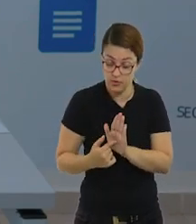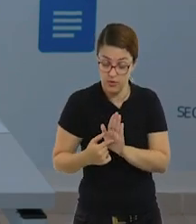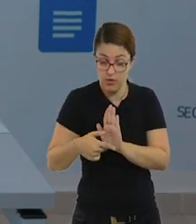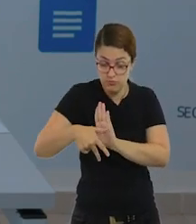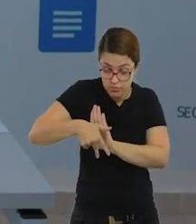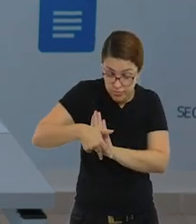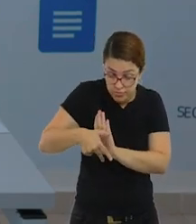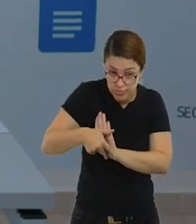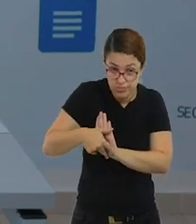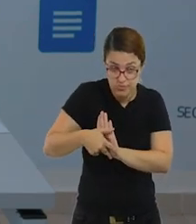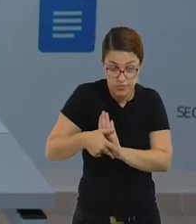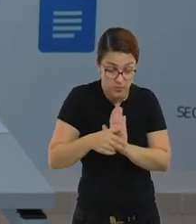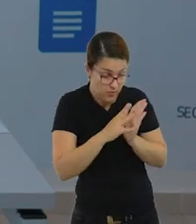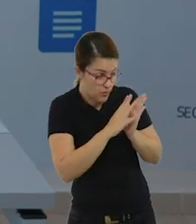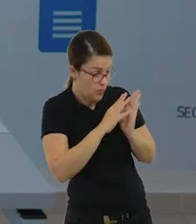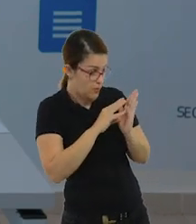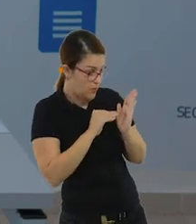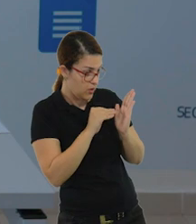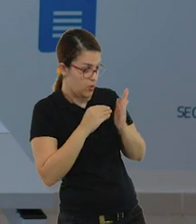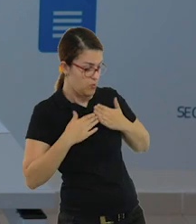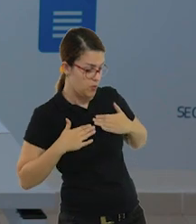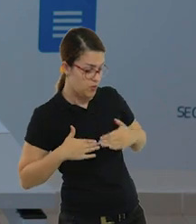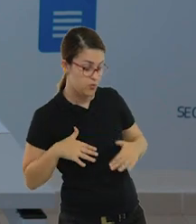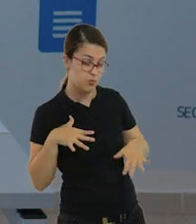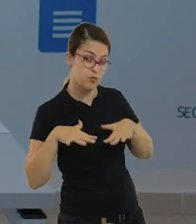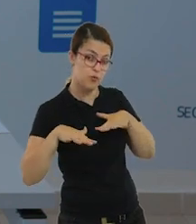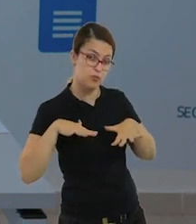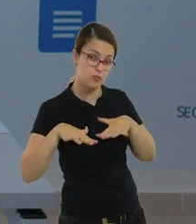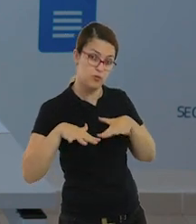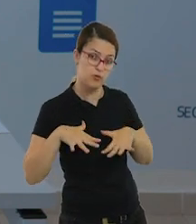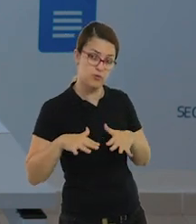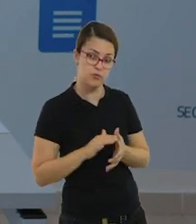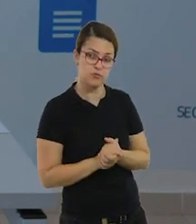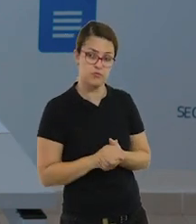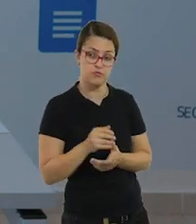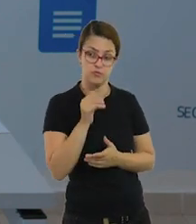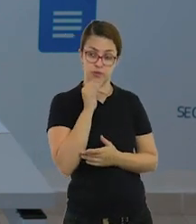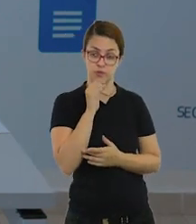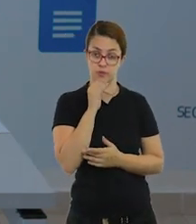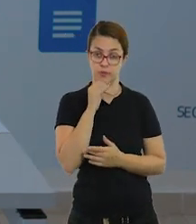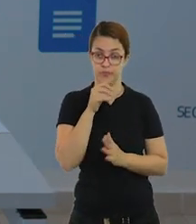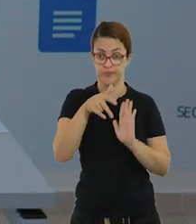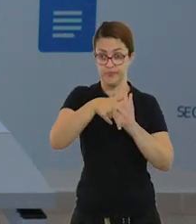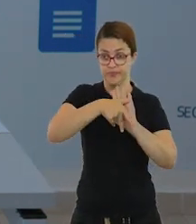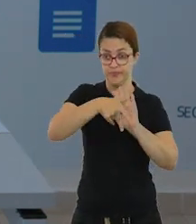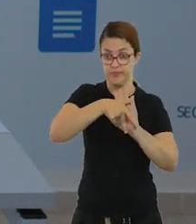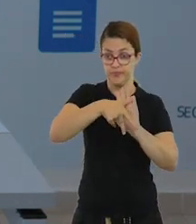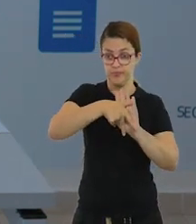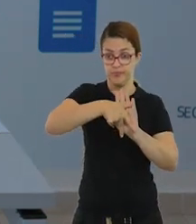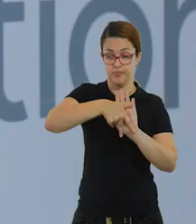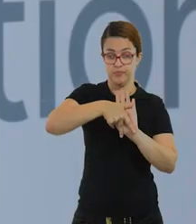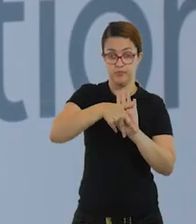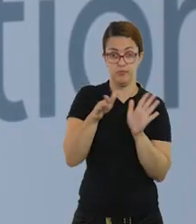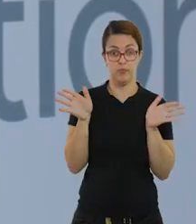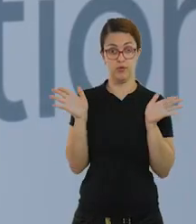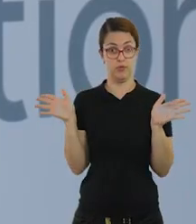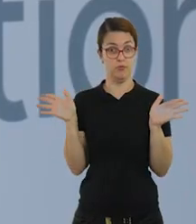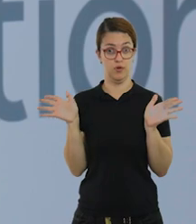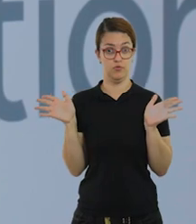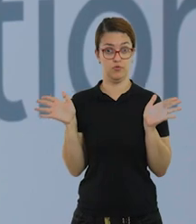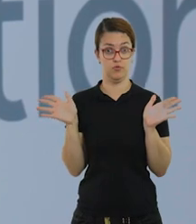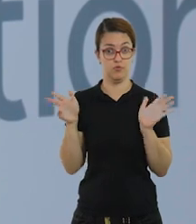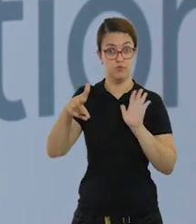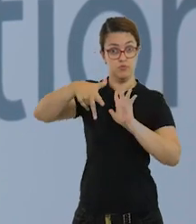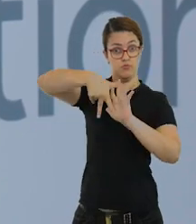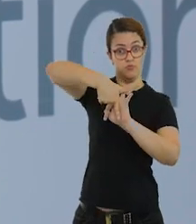desenho para a criança e ela vai ter que reproduzir esse desenho com o corpo, tá? Então, um exemplo desse, ó, é um boneco